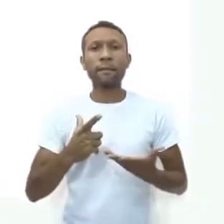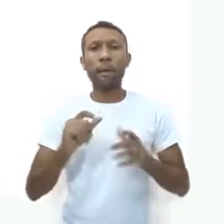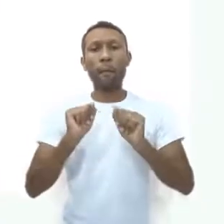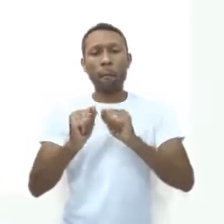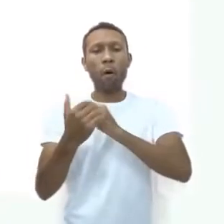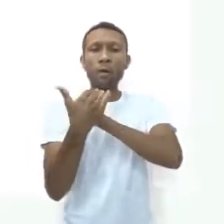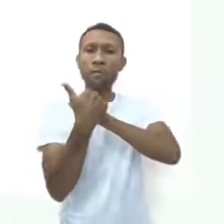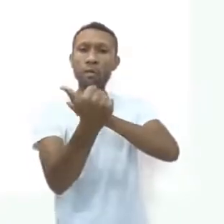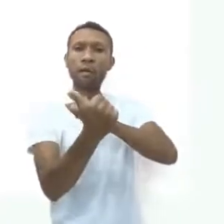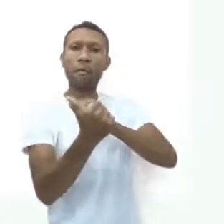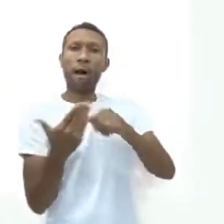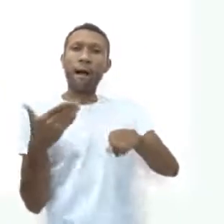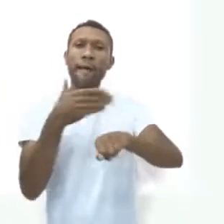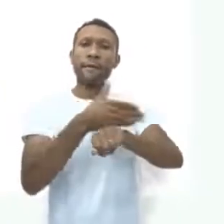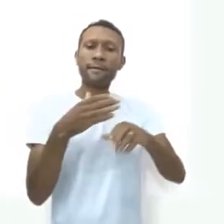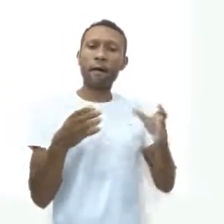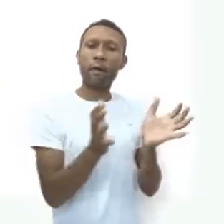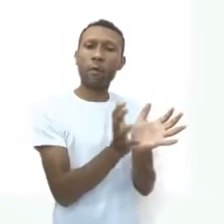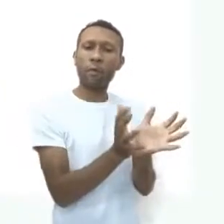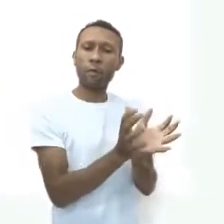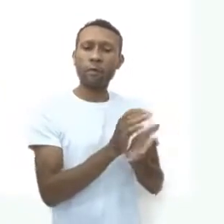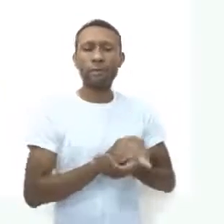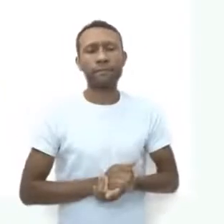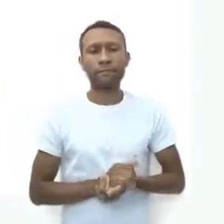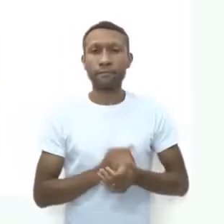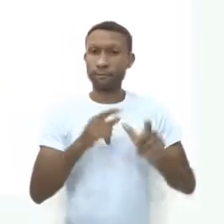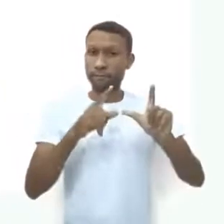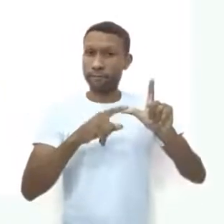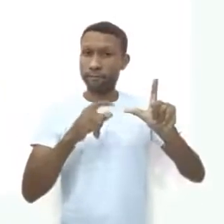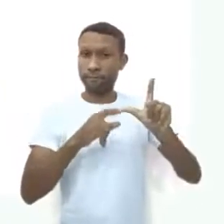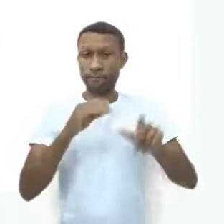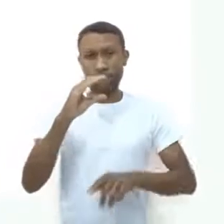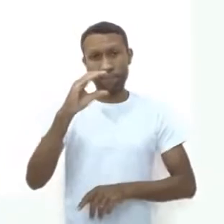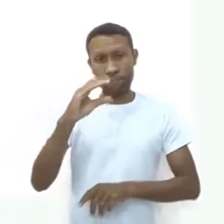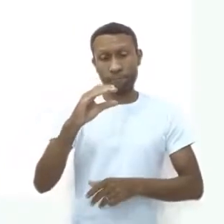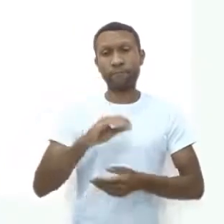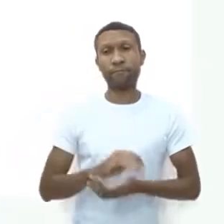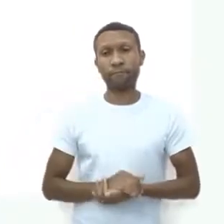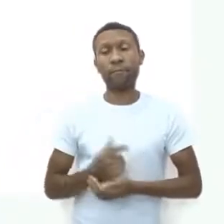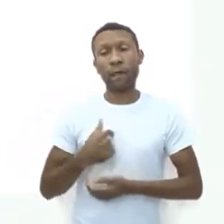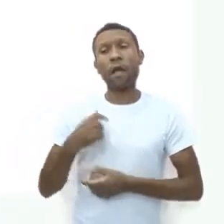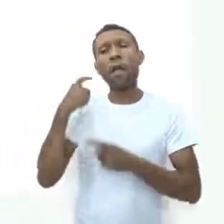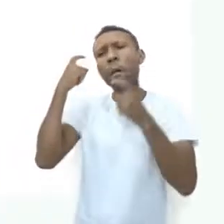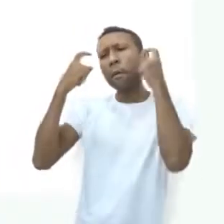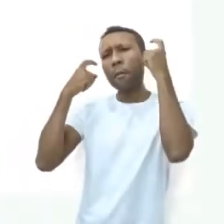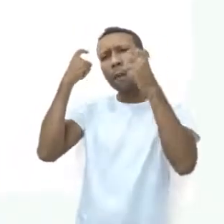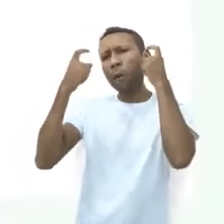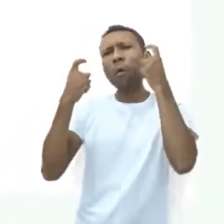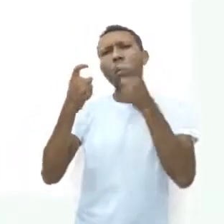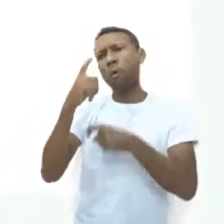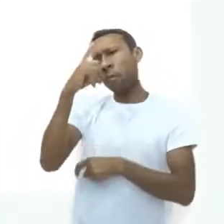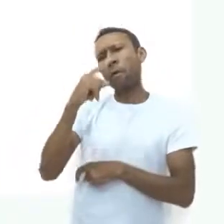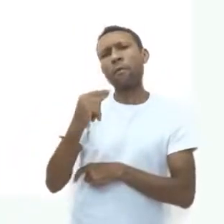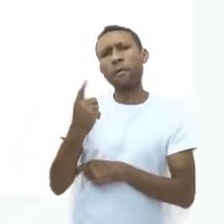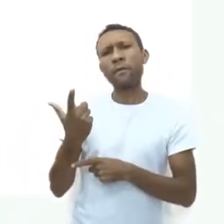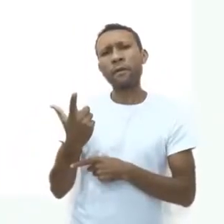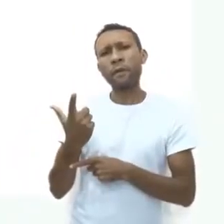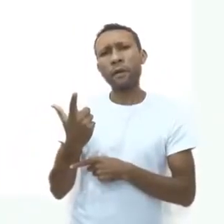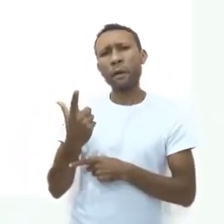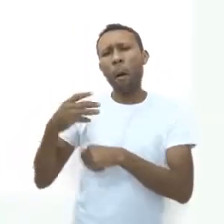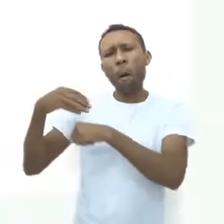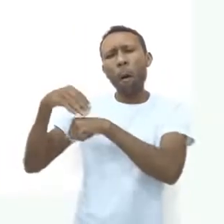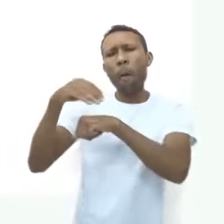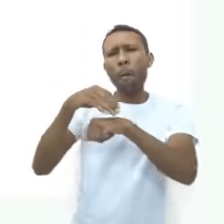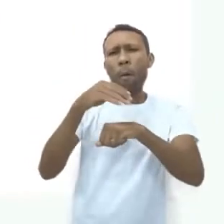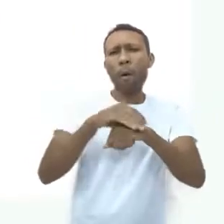adicionar em grupos. E letra C. Me preocupa apenas com o status, onde eu posto